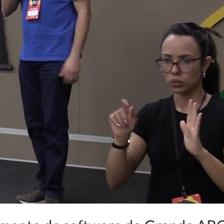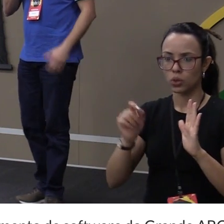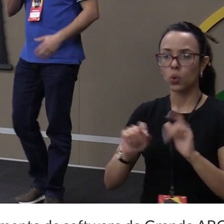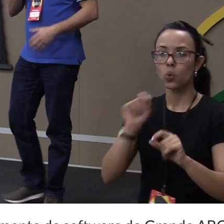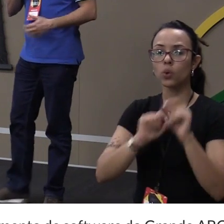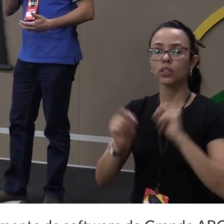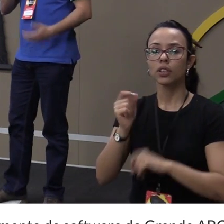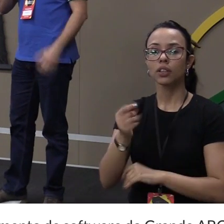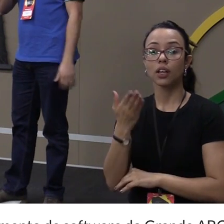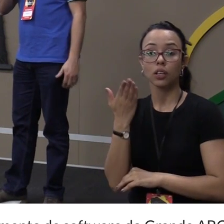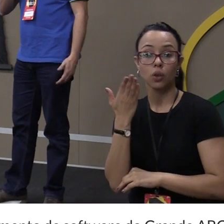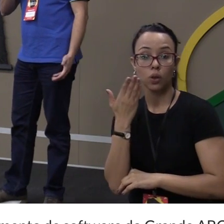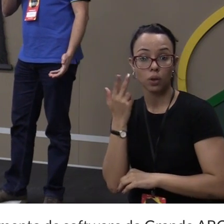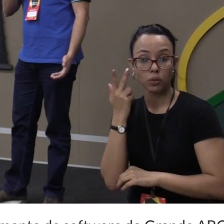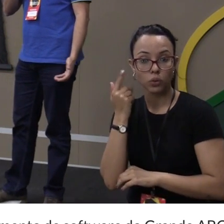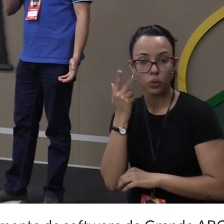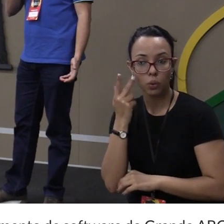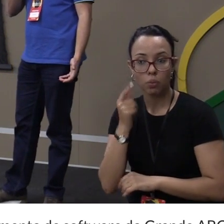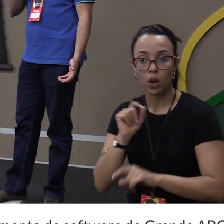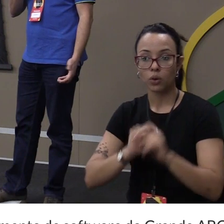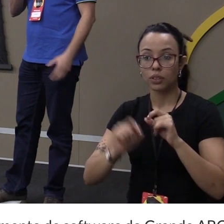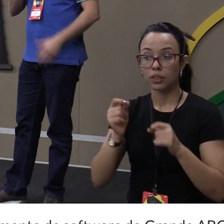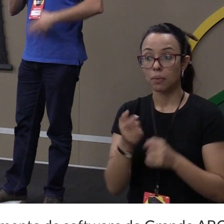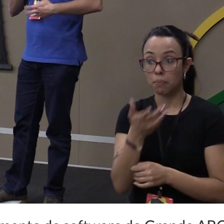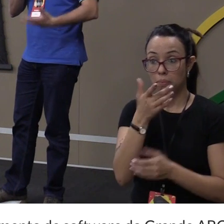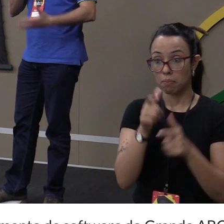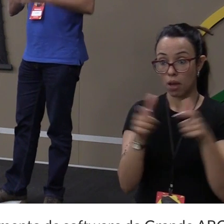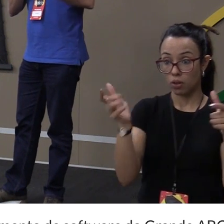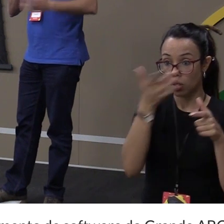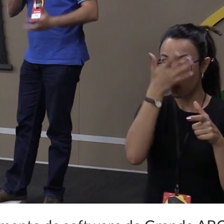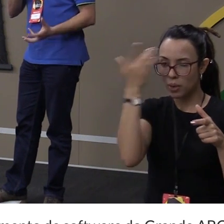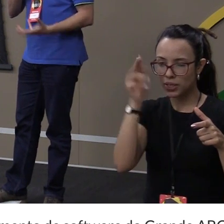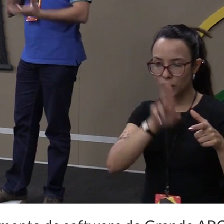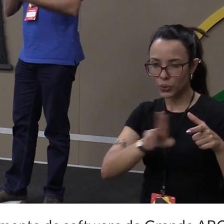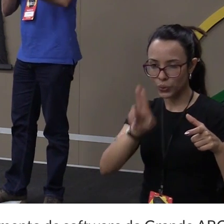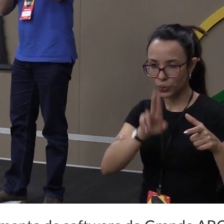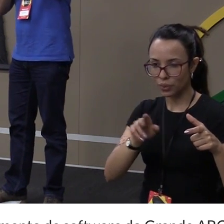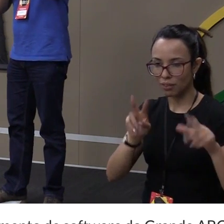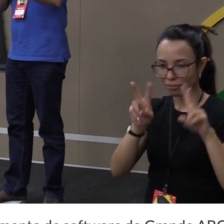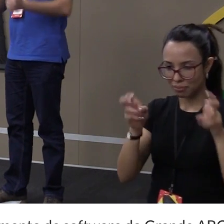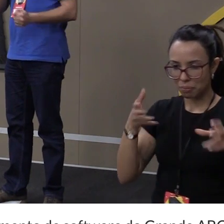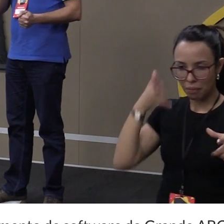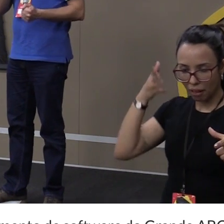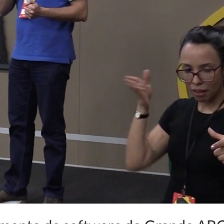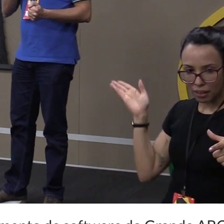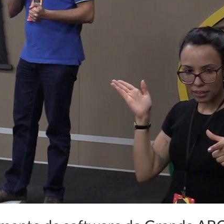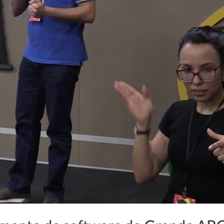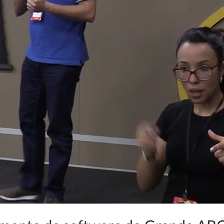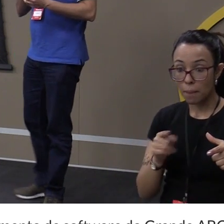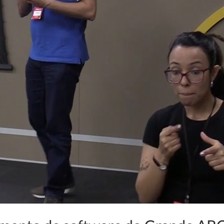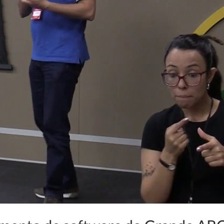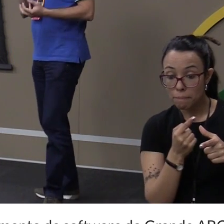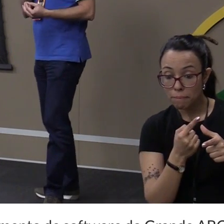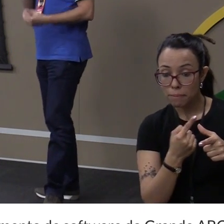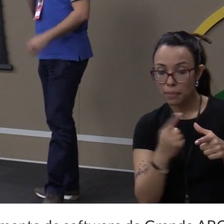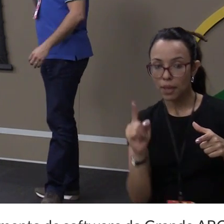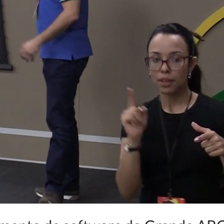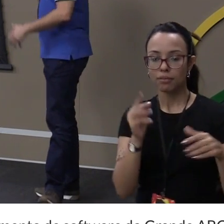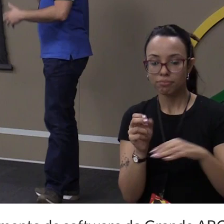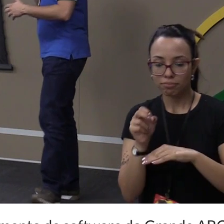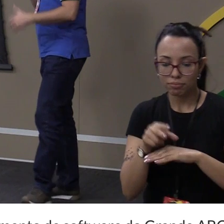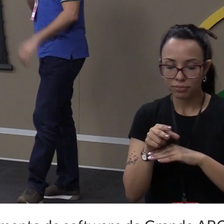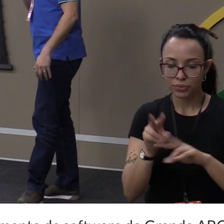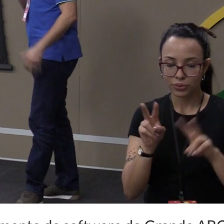e normalmente quem está começando com o web scrapping, acaba sendo a primeira introdução ao assunto.